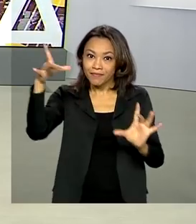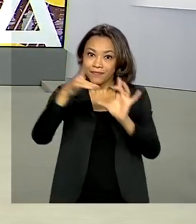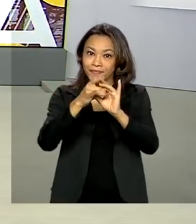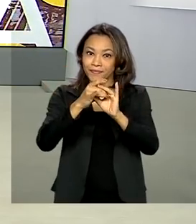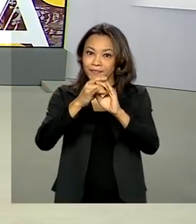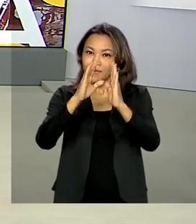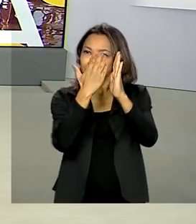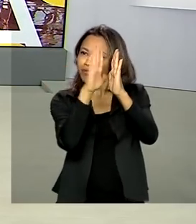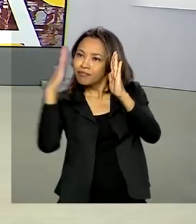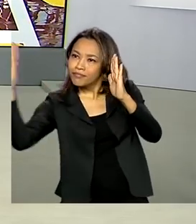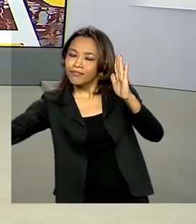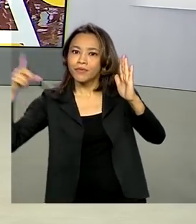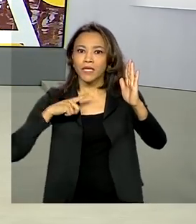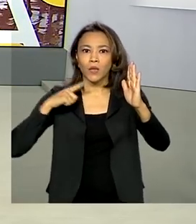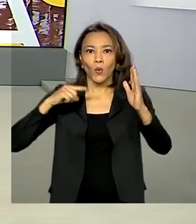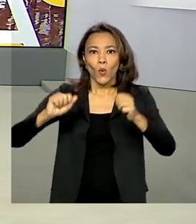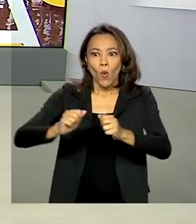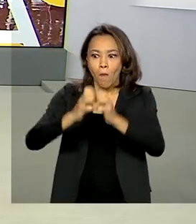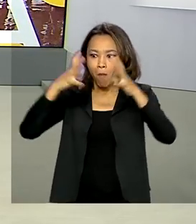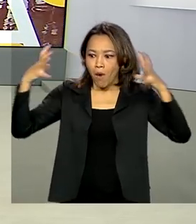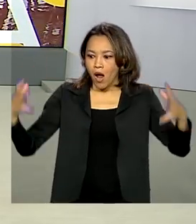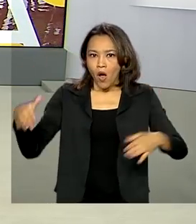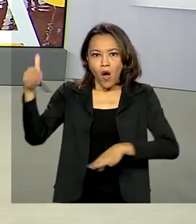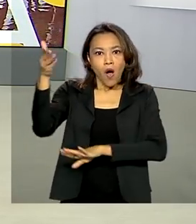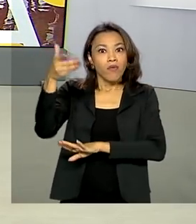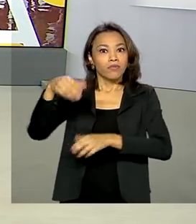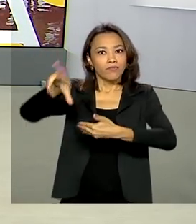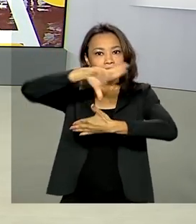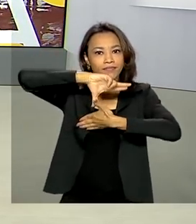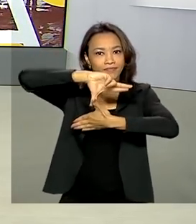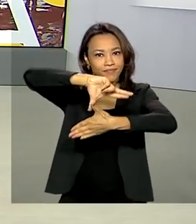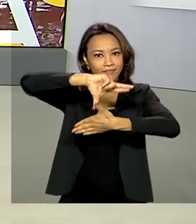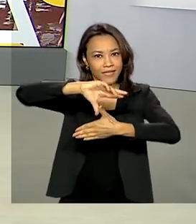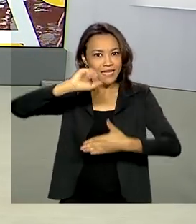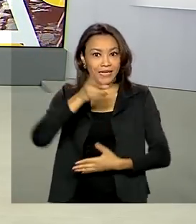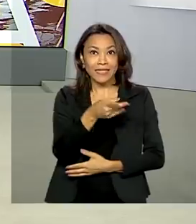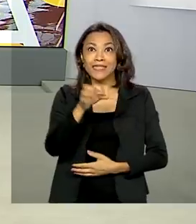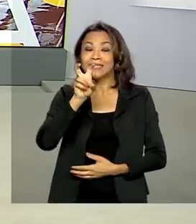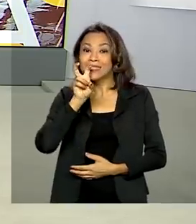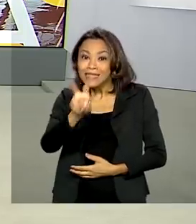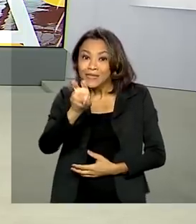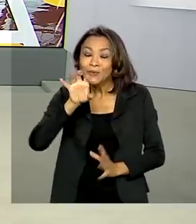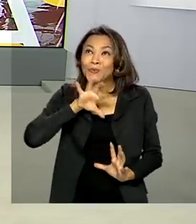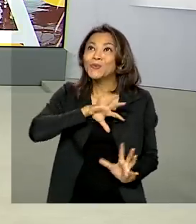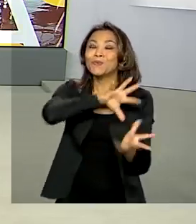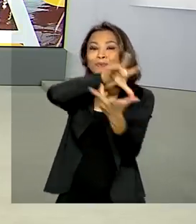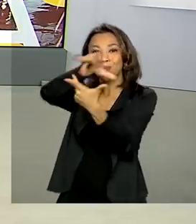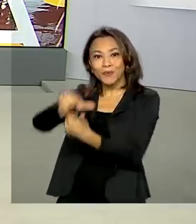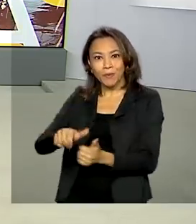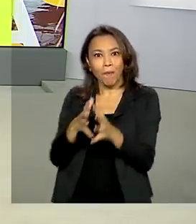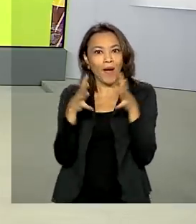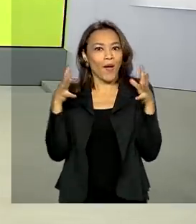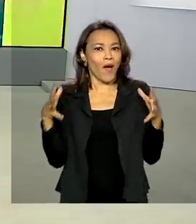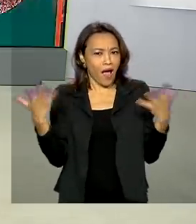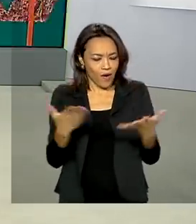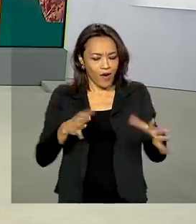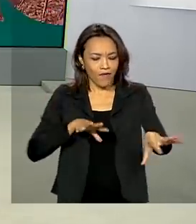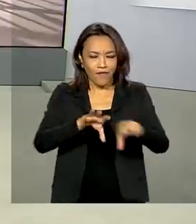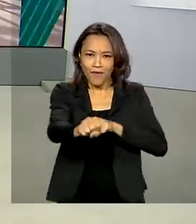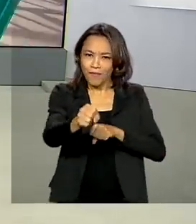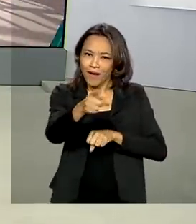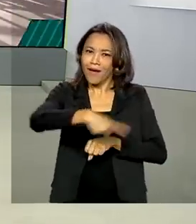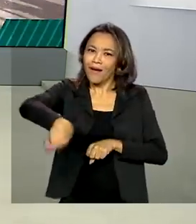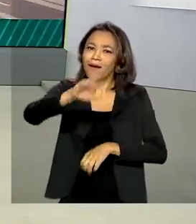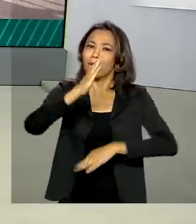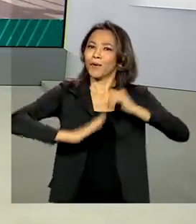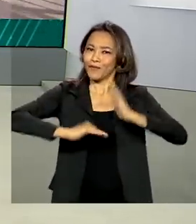audiovisual da América Latina e está entre as cinco maiores do mundo. E agora vai começar a formar profissionais na área.